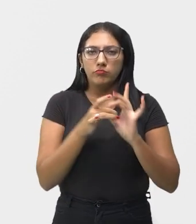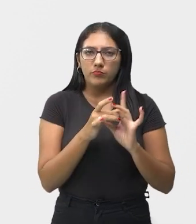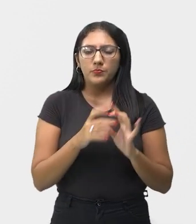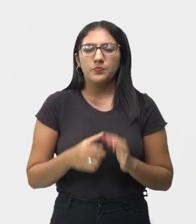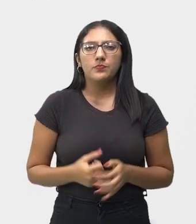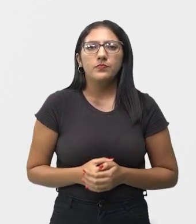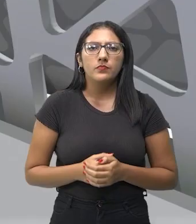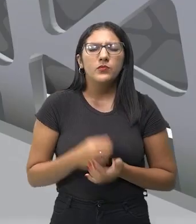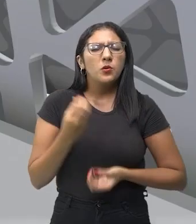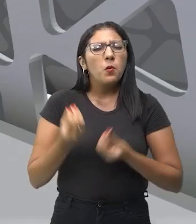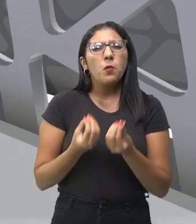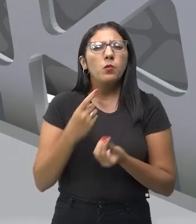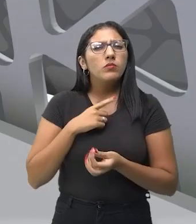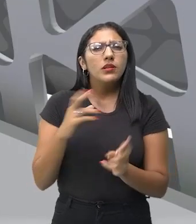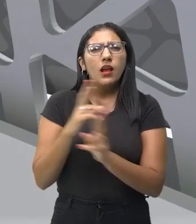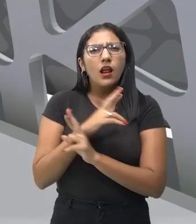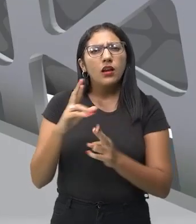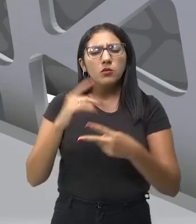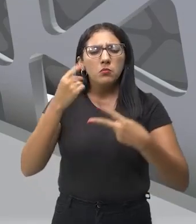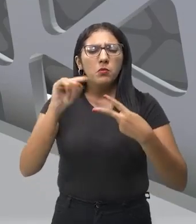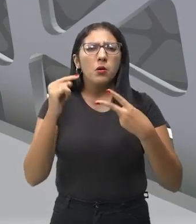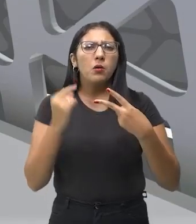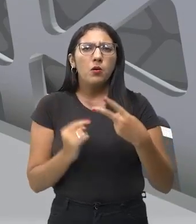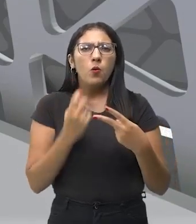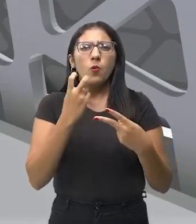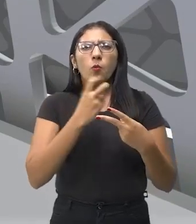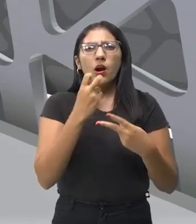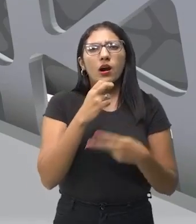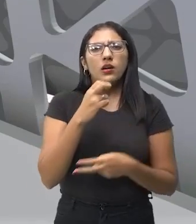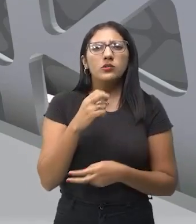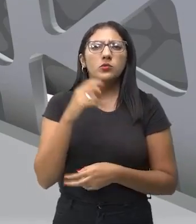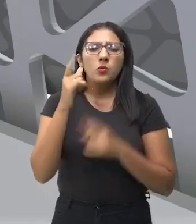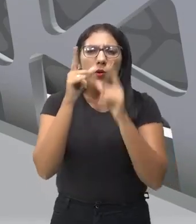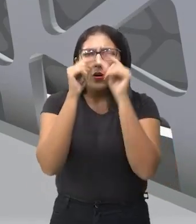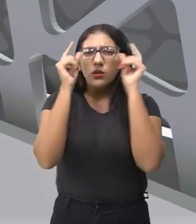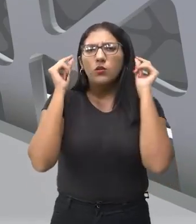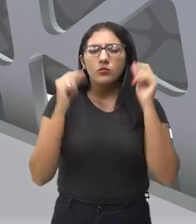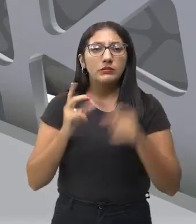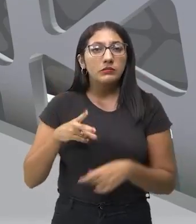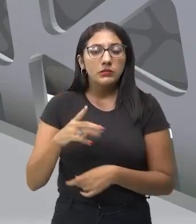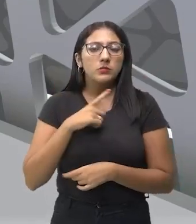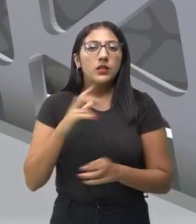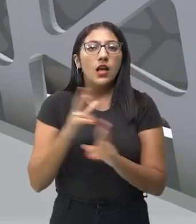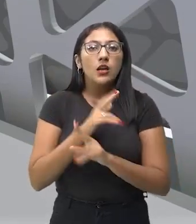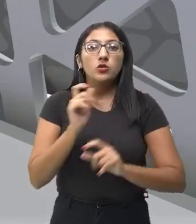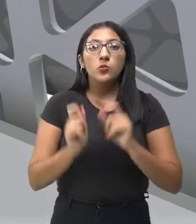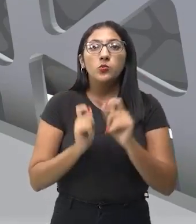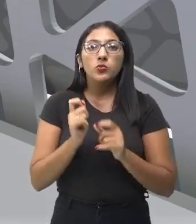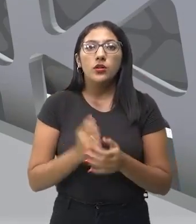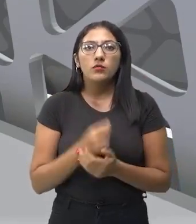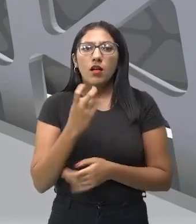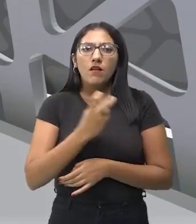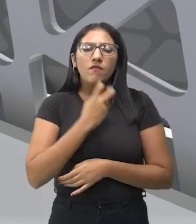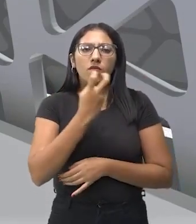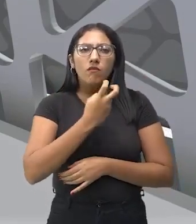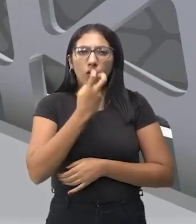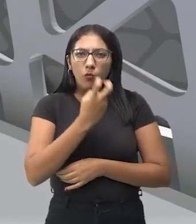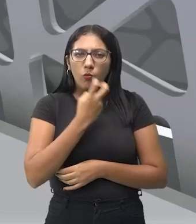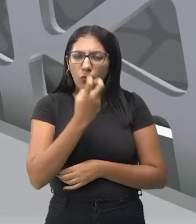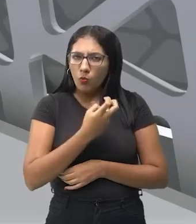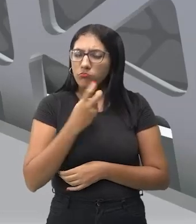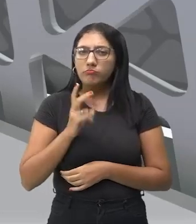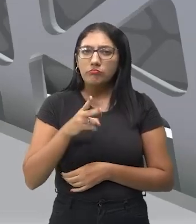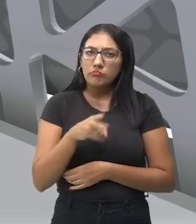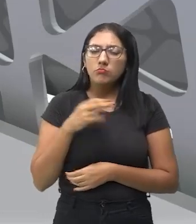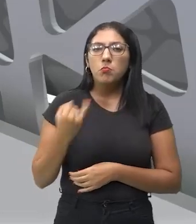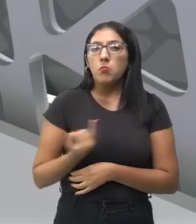questão dessas músicas que eu estou falando para vocês? O canto gregoriano, eles sempre exaltavam a questão da voz na música.